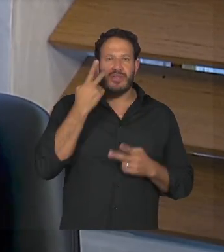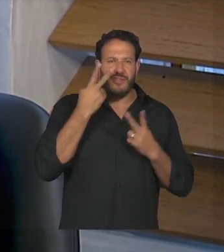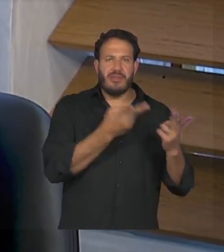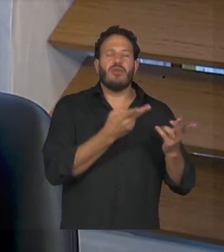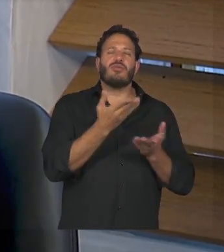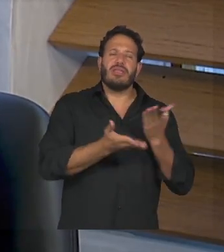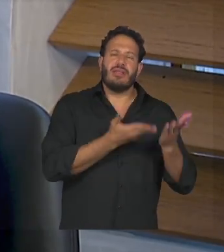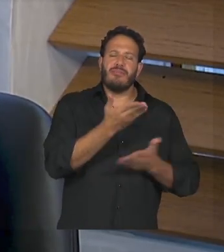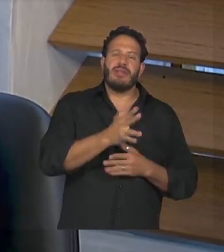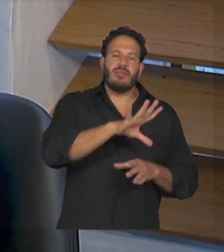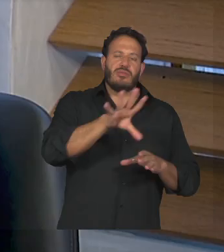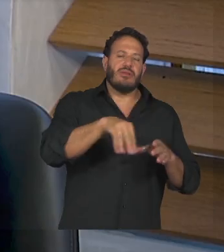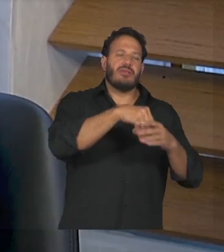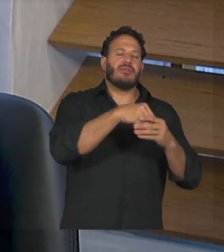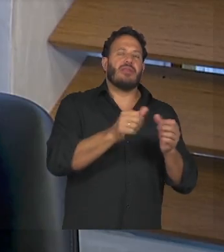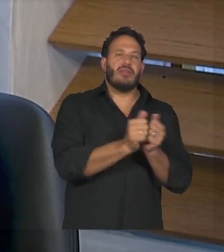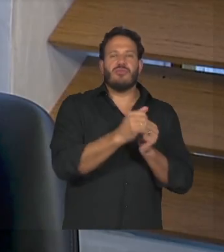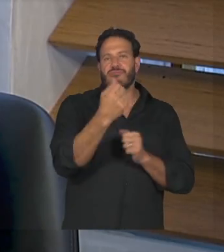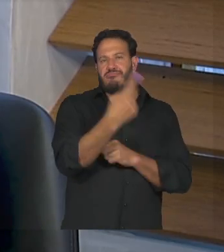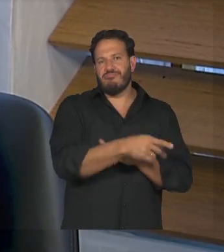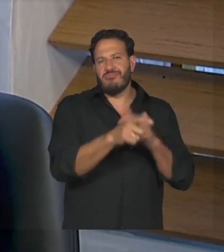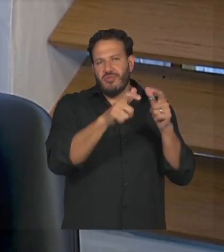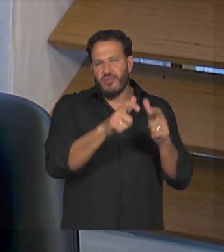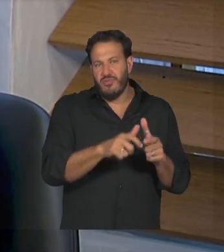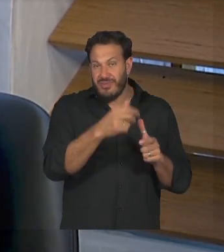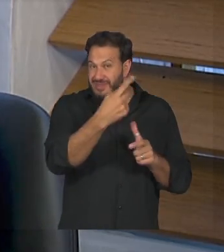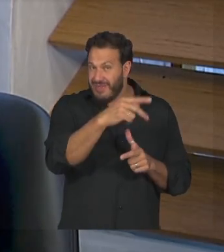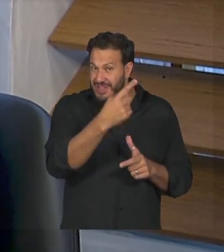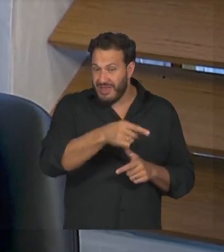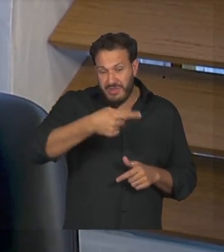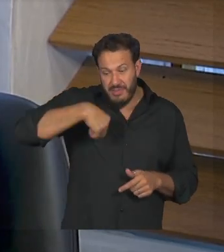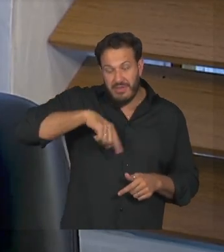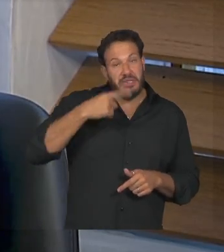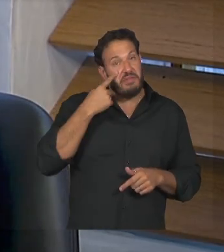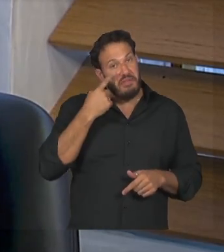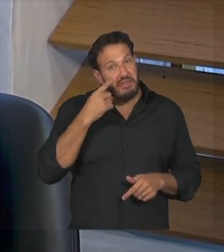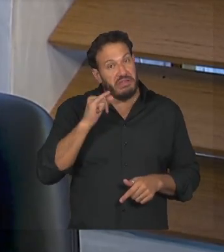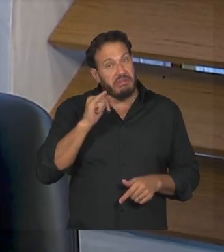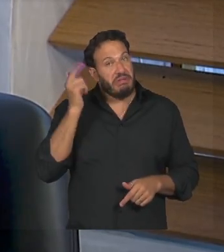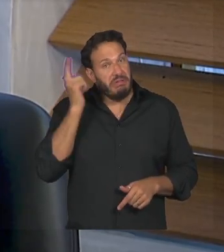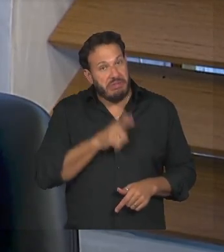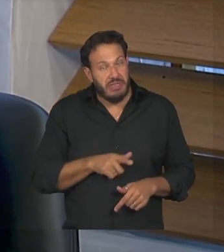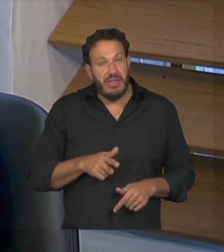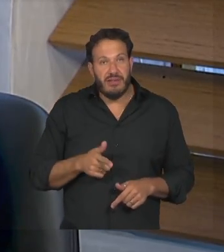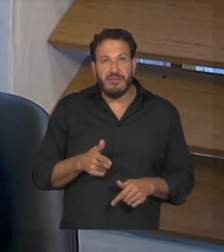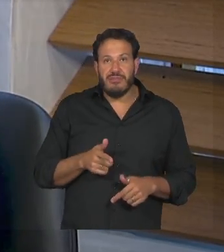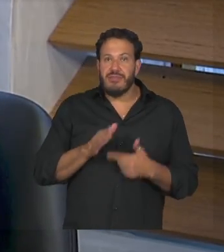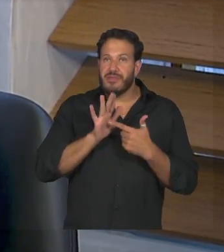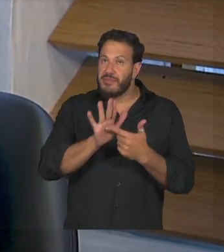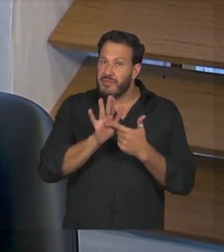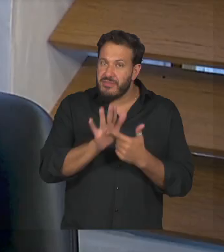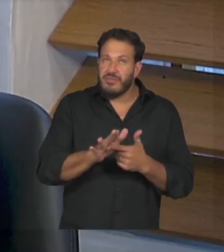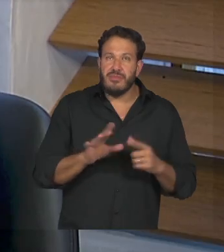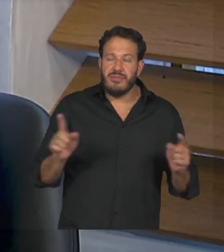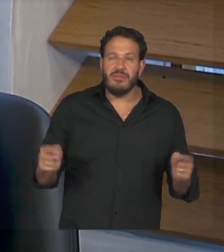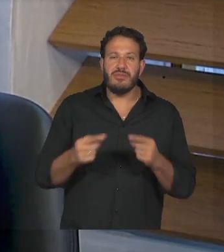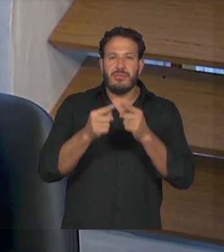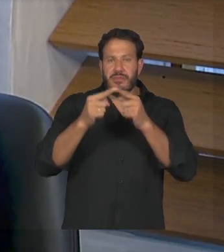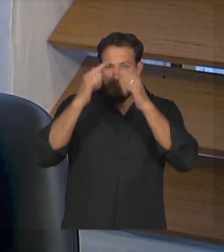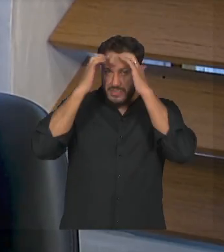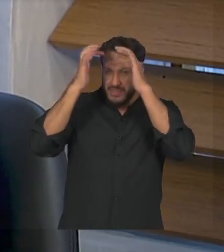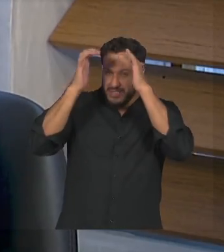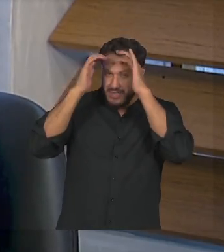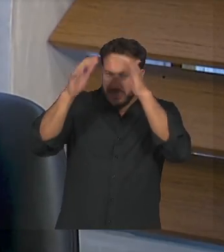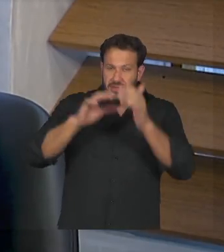dentro da organização dele para ver se a gente consegue trazer também que é a respeito de neuromodulação